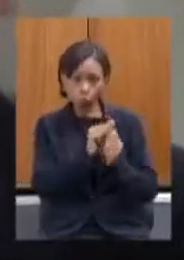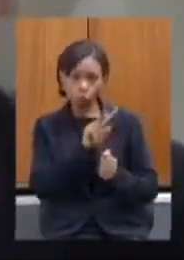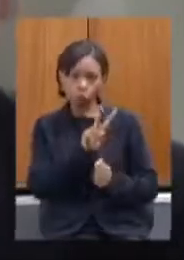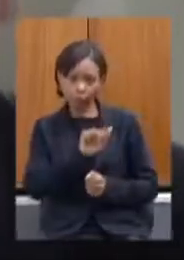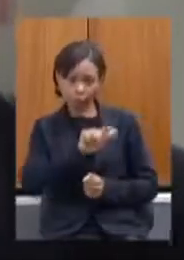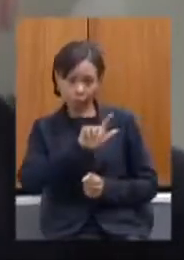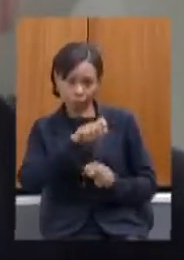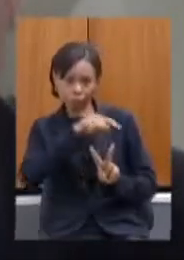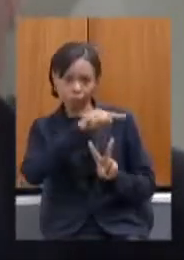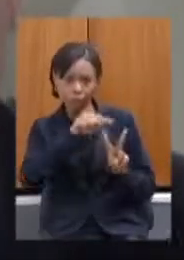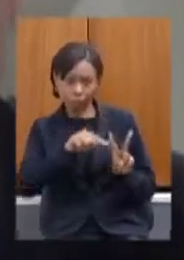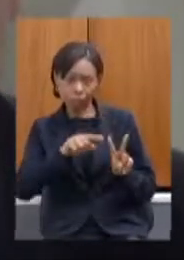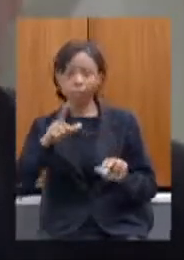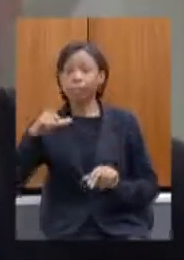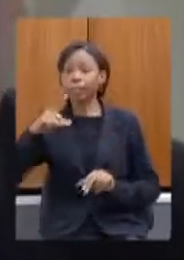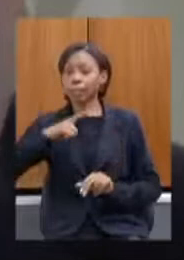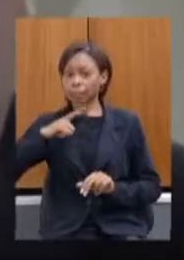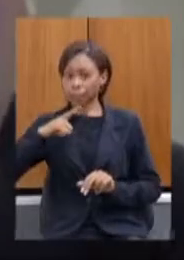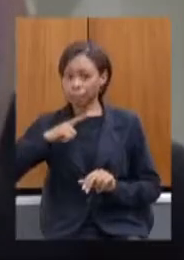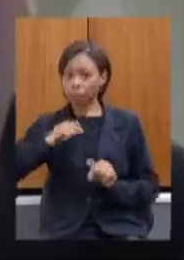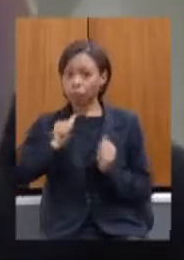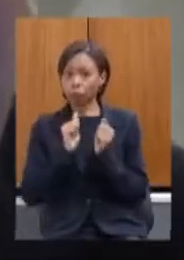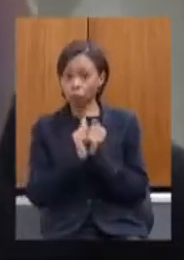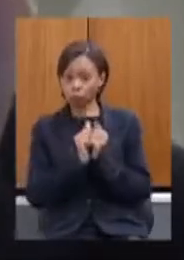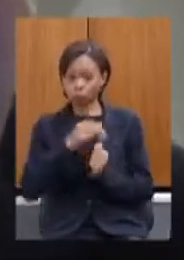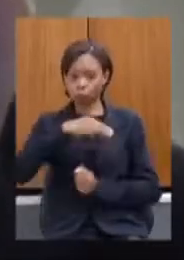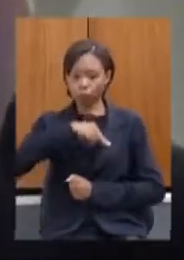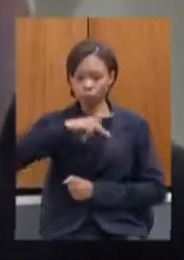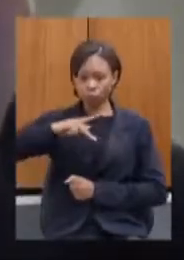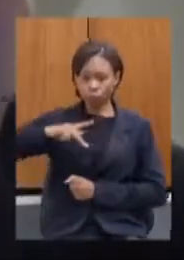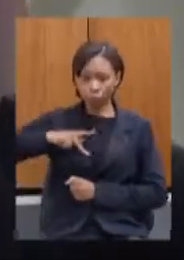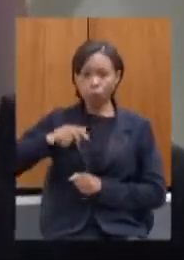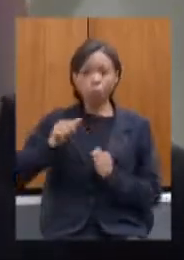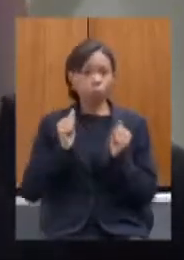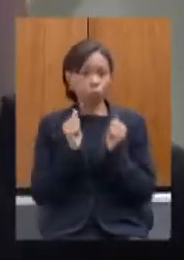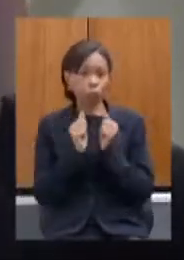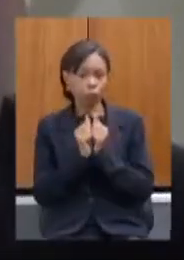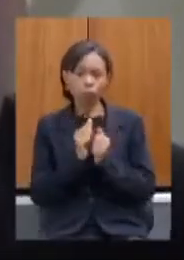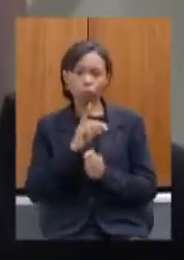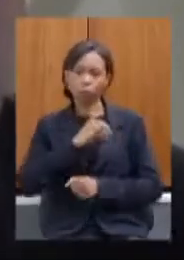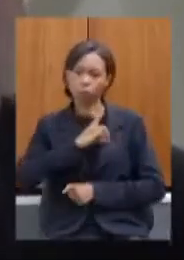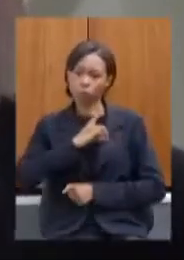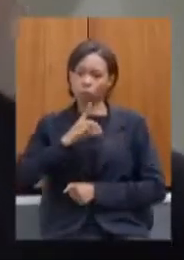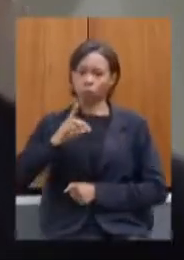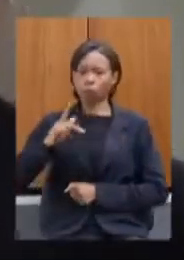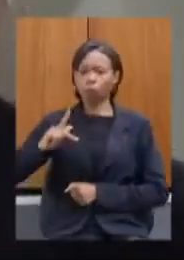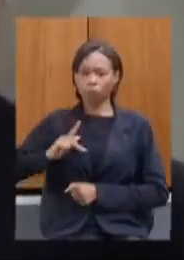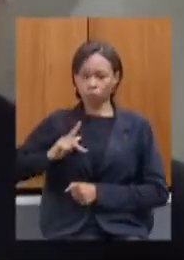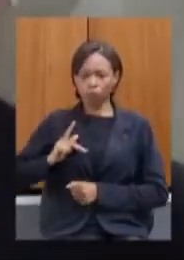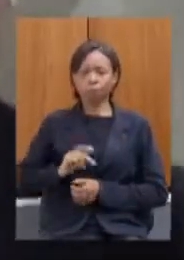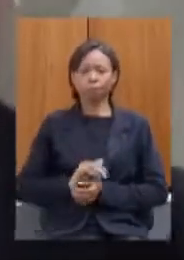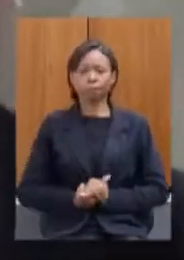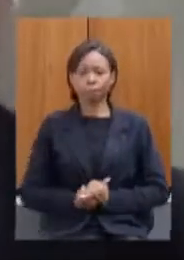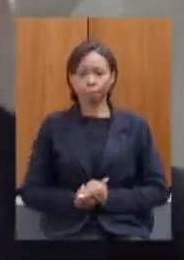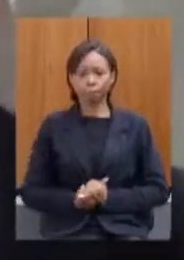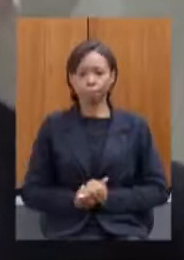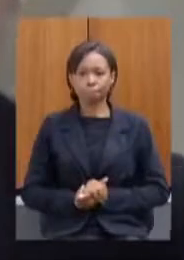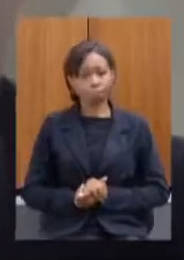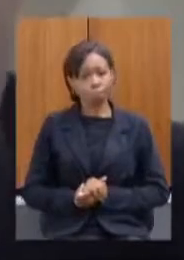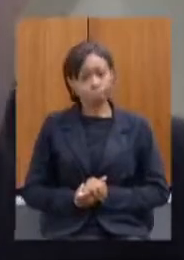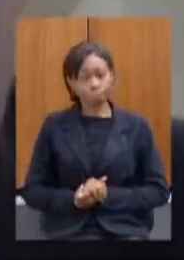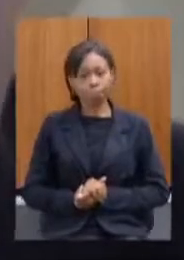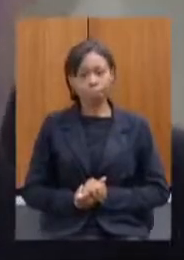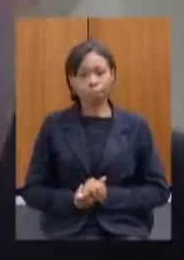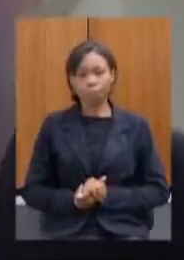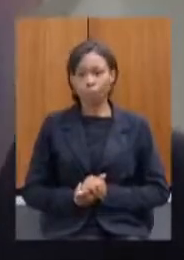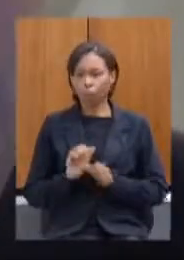Ministério Público e da Defensoria Pública né então queria deixar isso assim bem